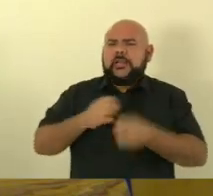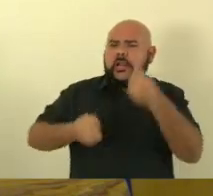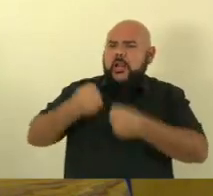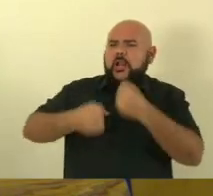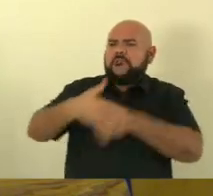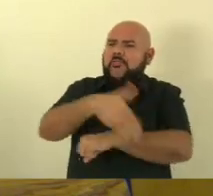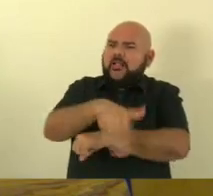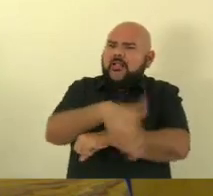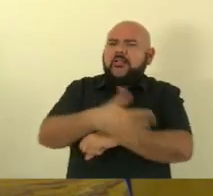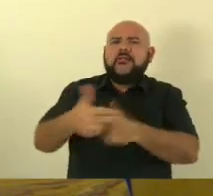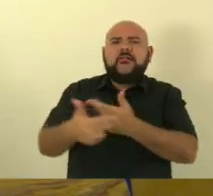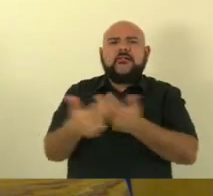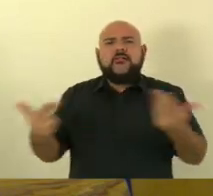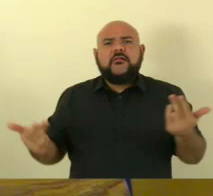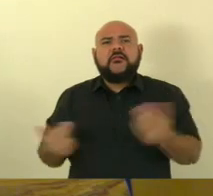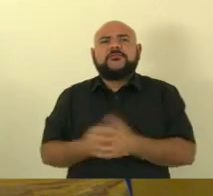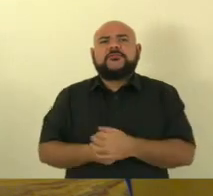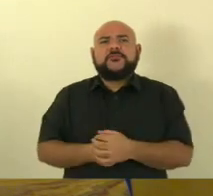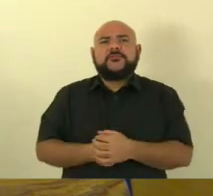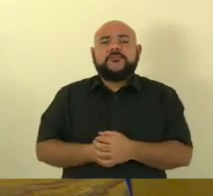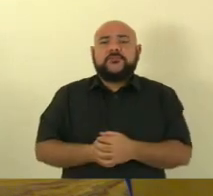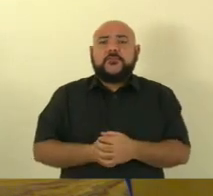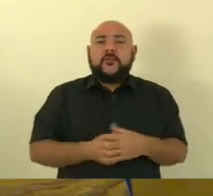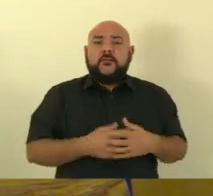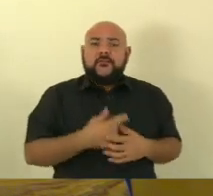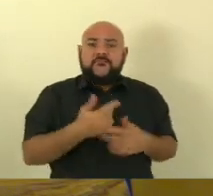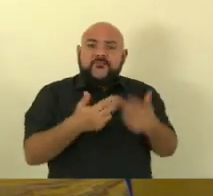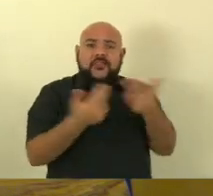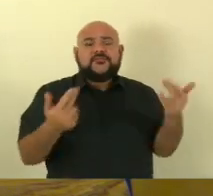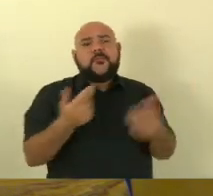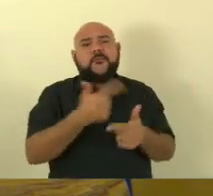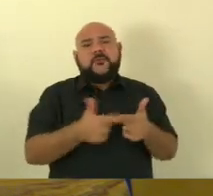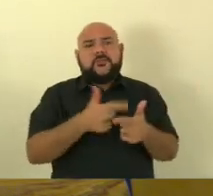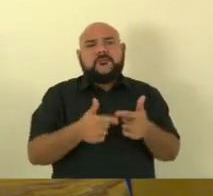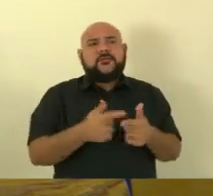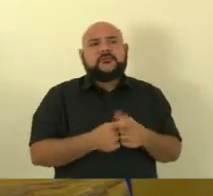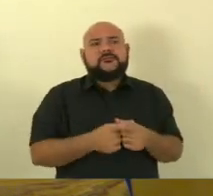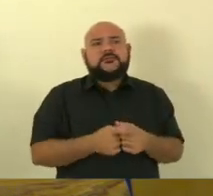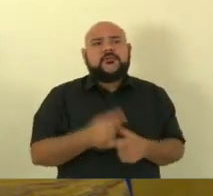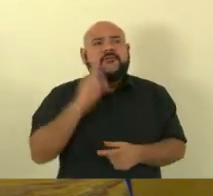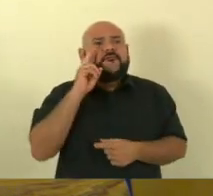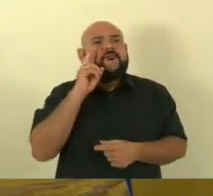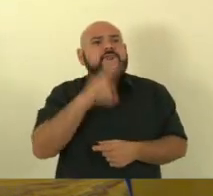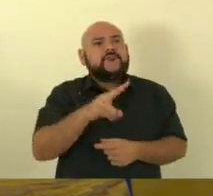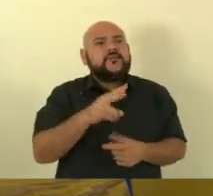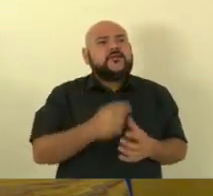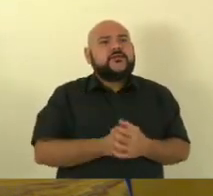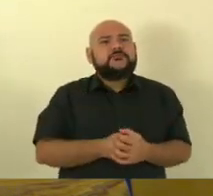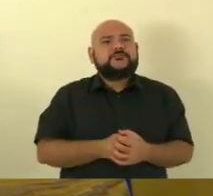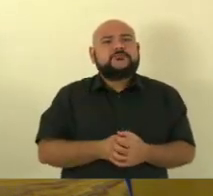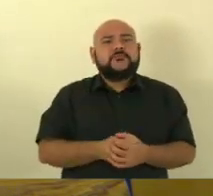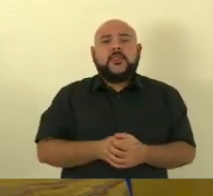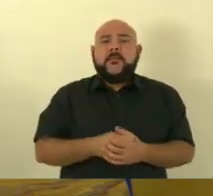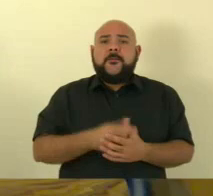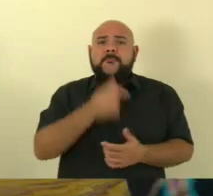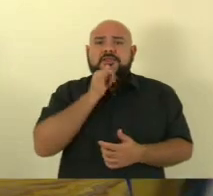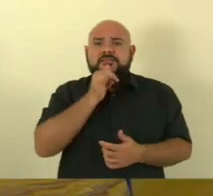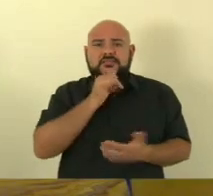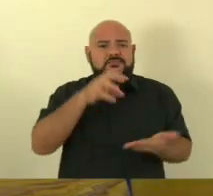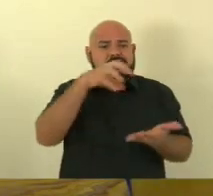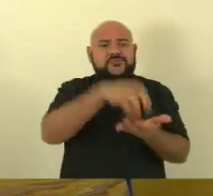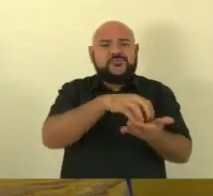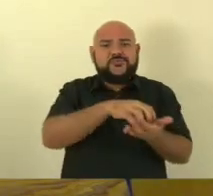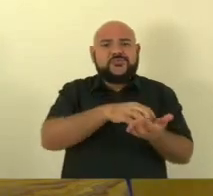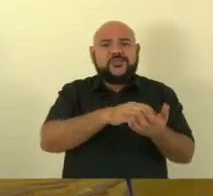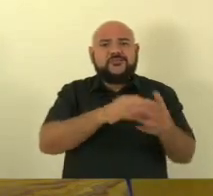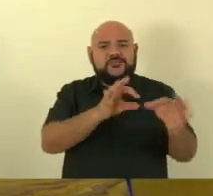rodovia lá em Castelo ligando as regiões ali da fazenda do centro transformada e